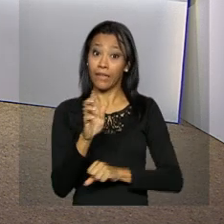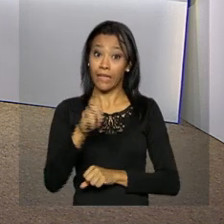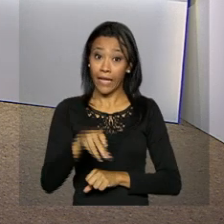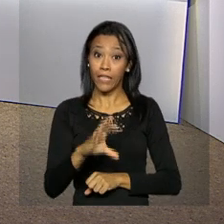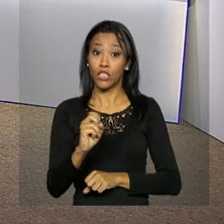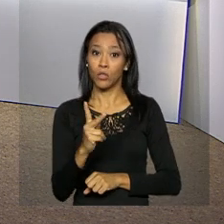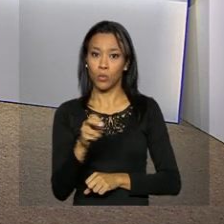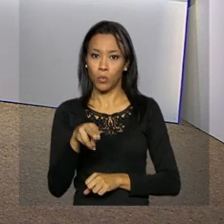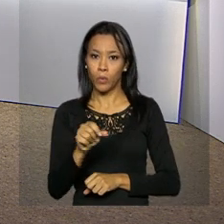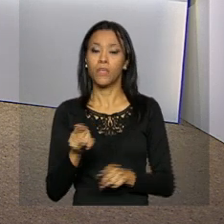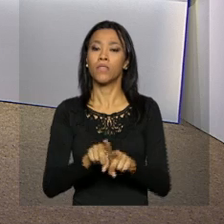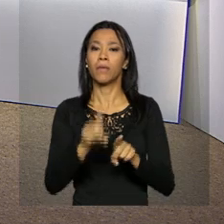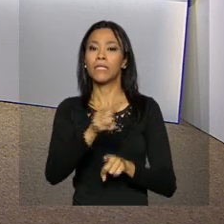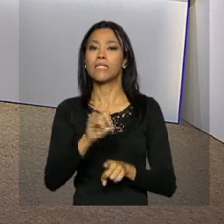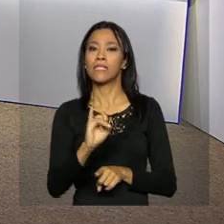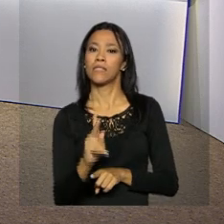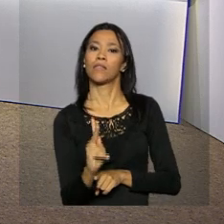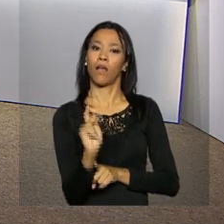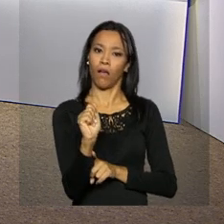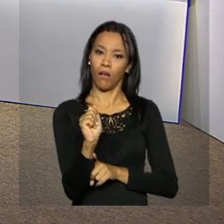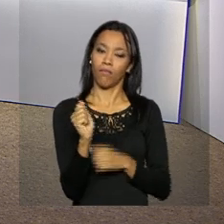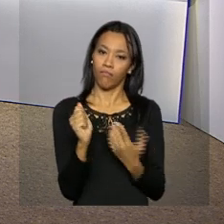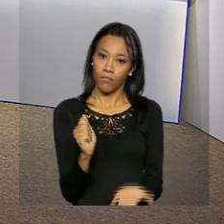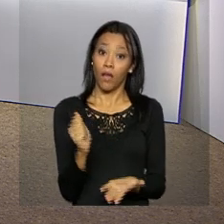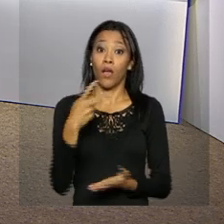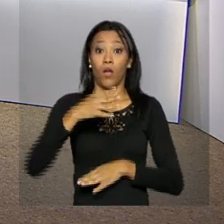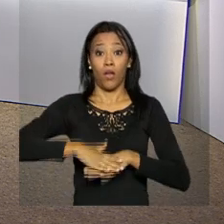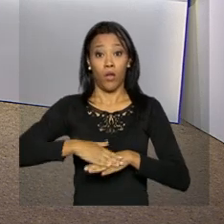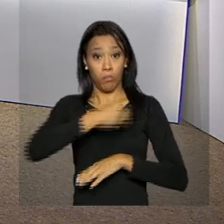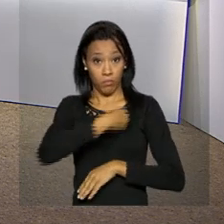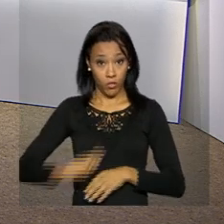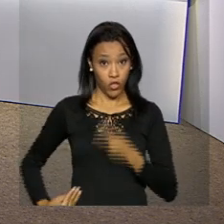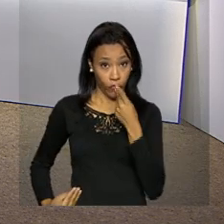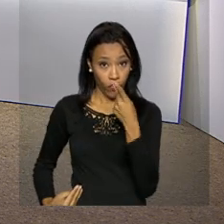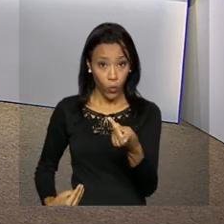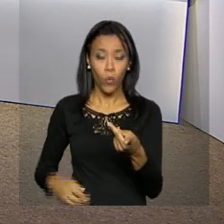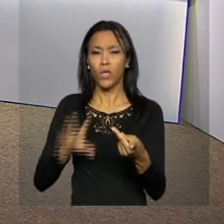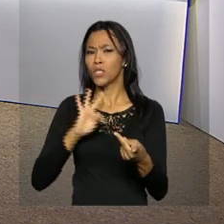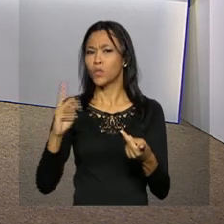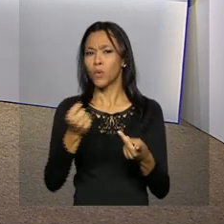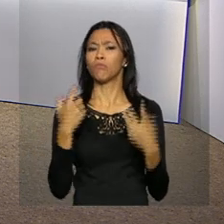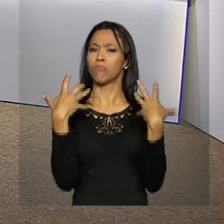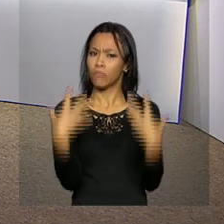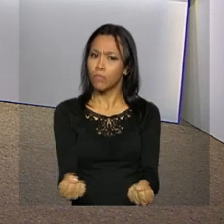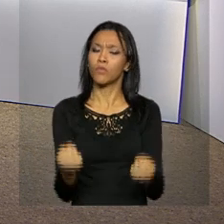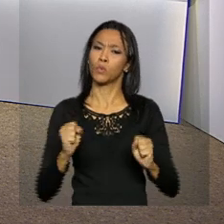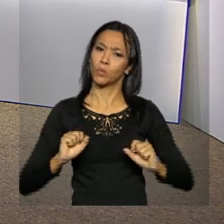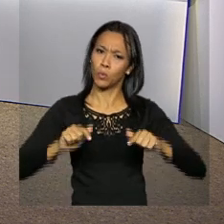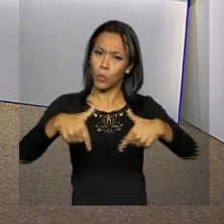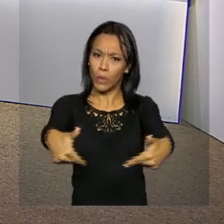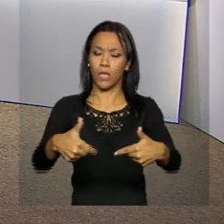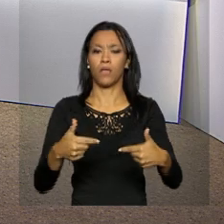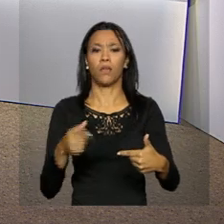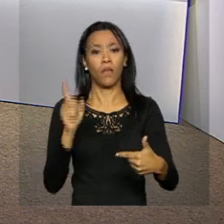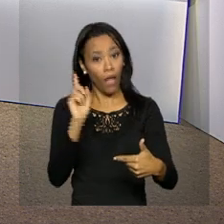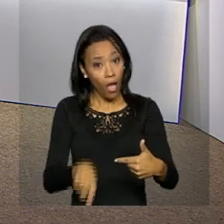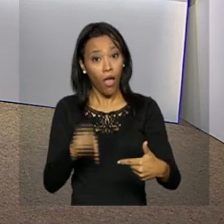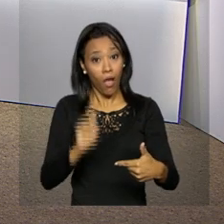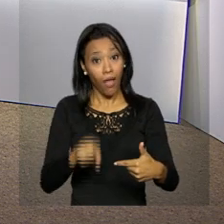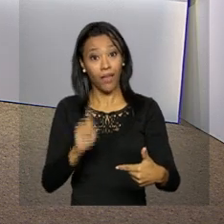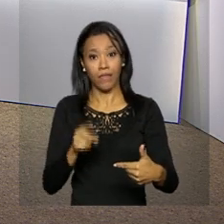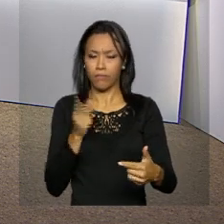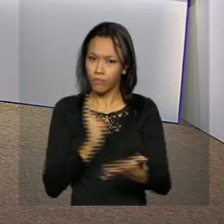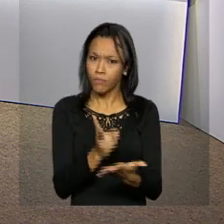dengue, chikungunya e zika vírus. O ministro disse que todos os cidadãos devem se engajar no combate ao mosquito, uma luta que deve ser